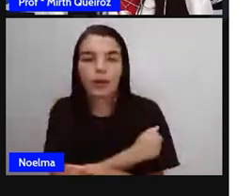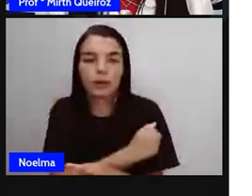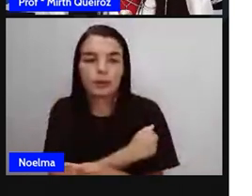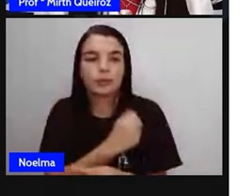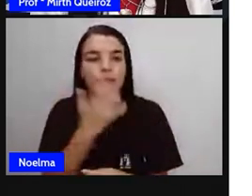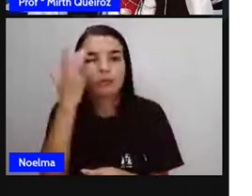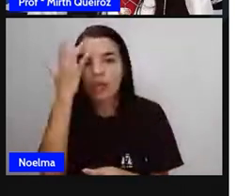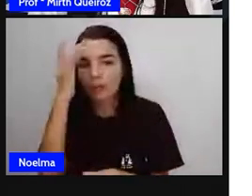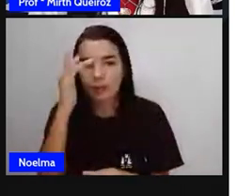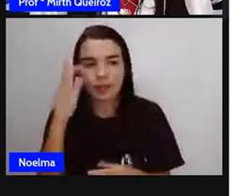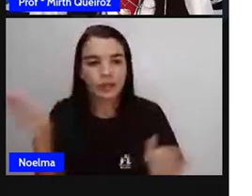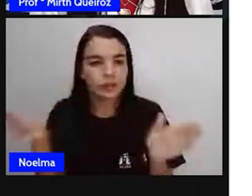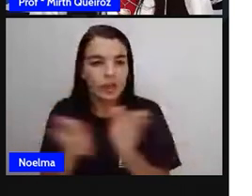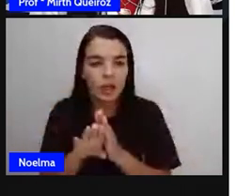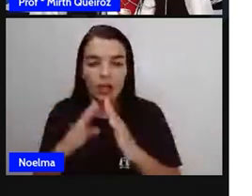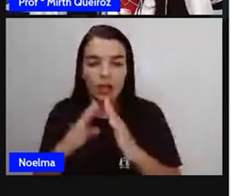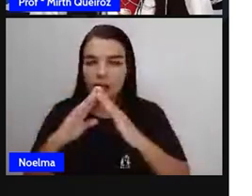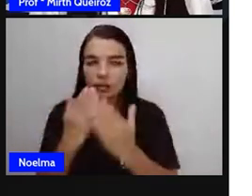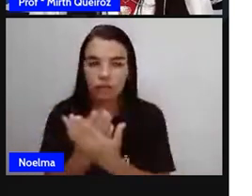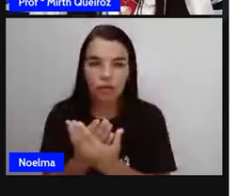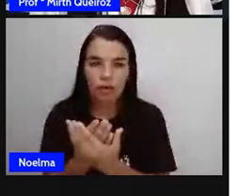para chegar até o destino.